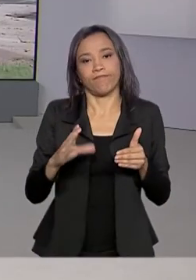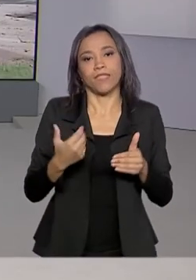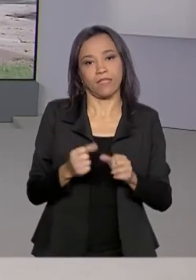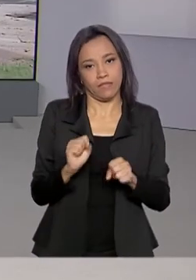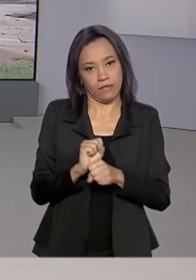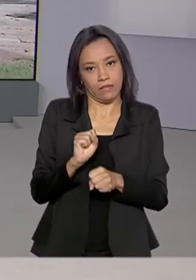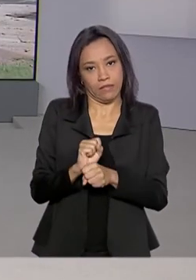informações.